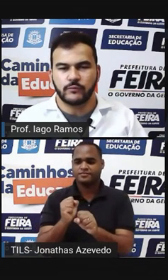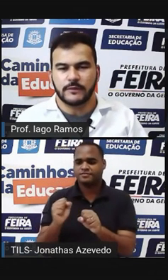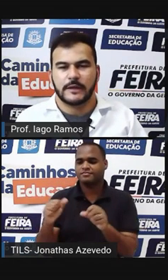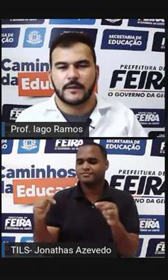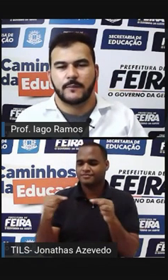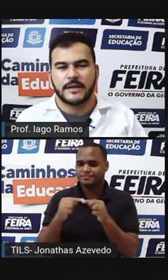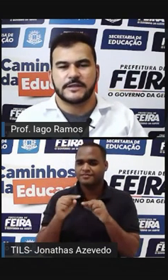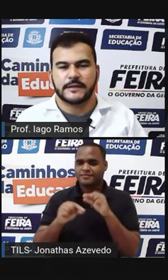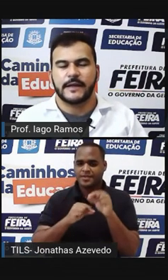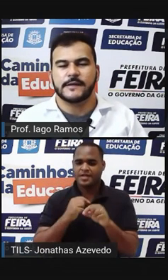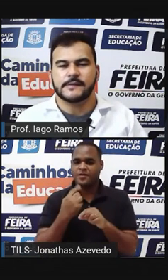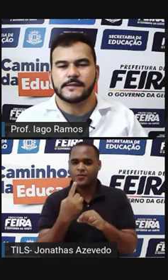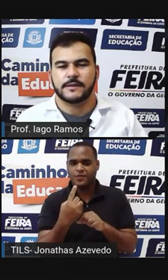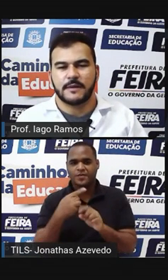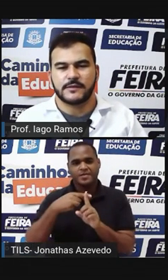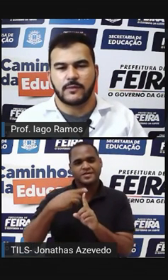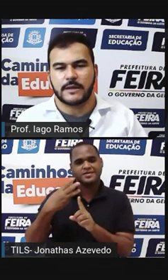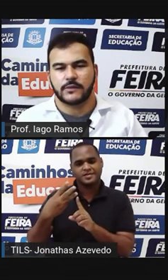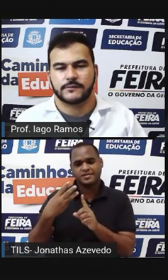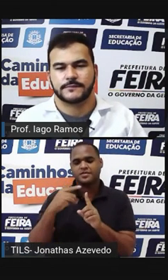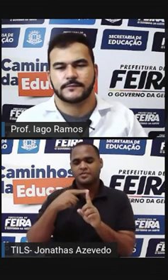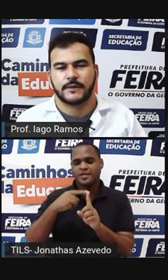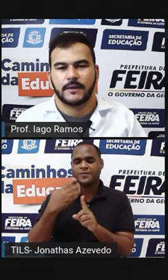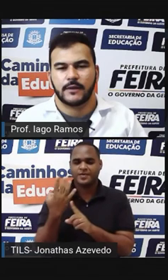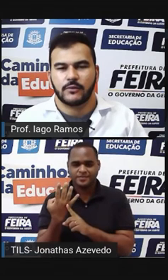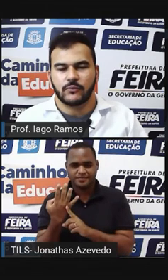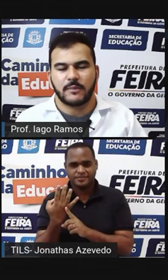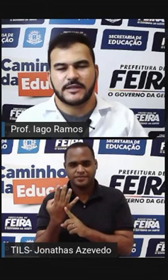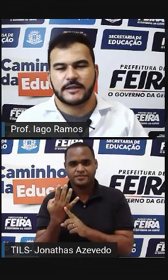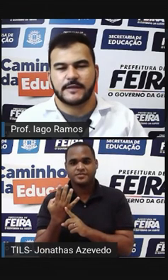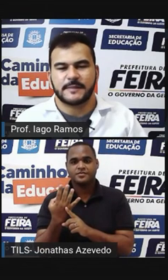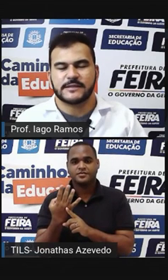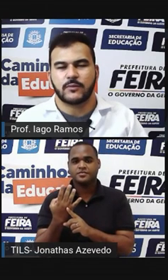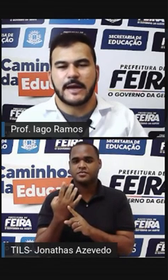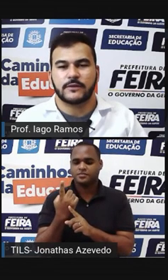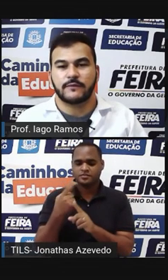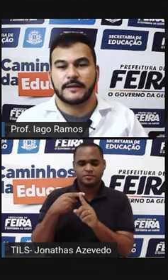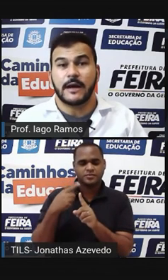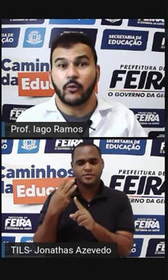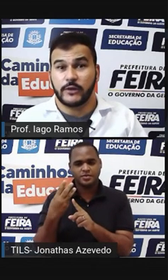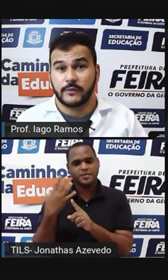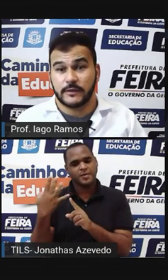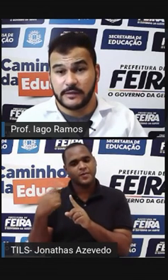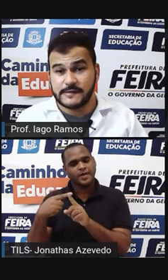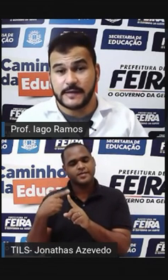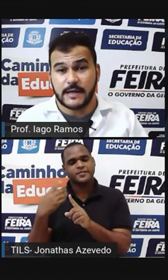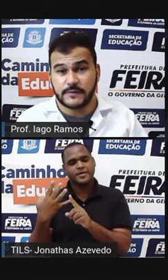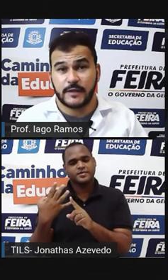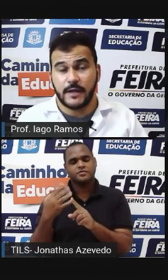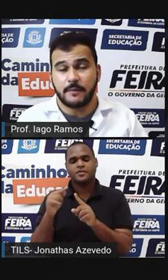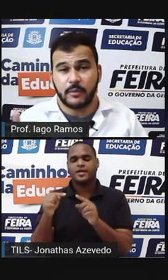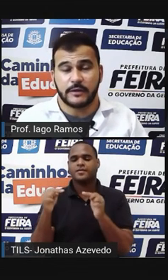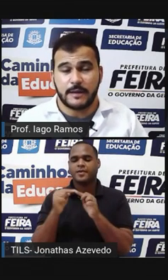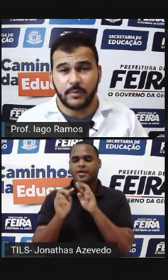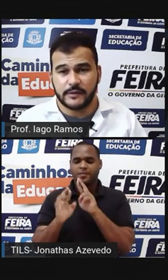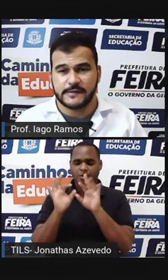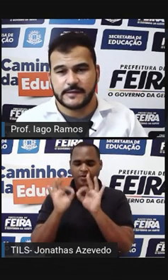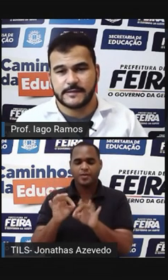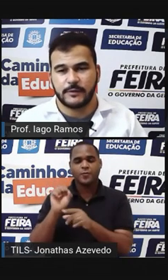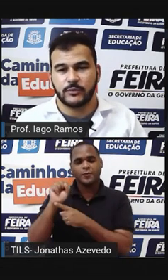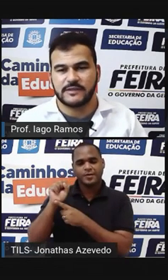1 Mais 3 Mais 4 1 mais 3 Mais 4 Vai dar 8 Então nesse caso aqui A